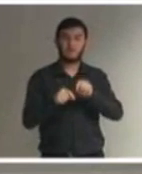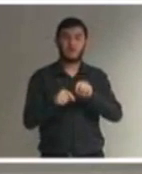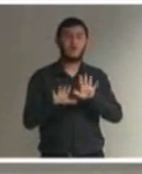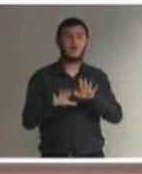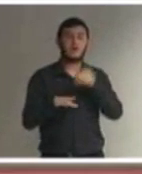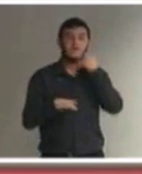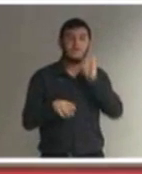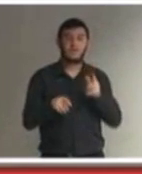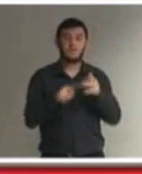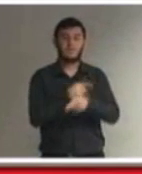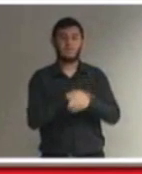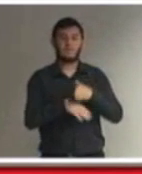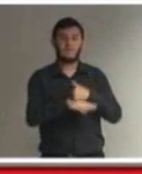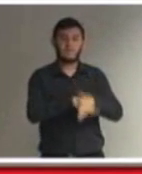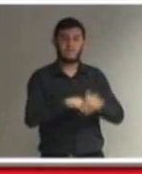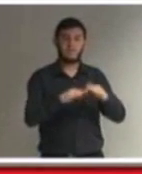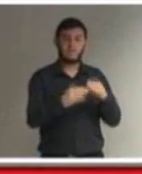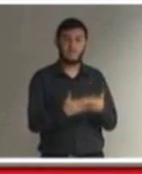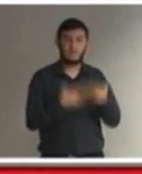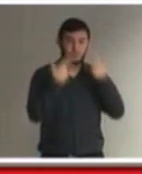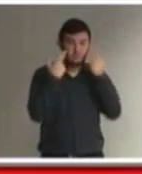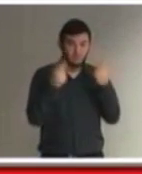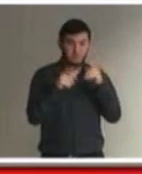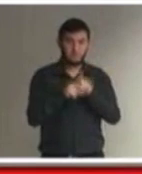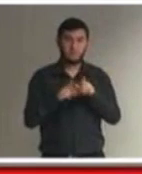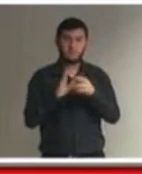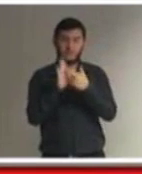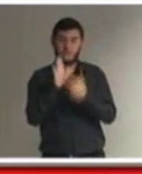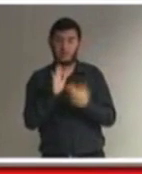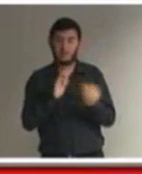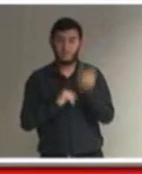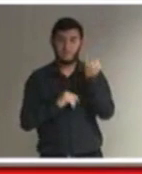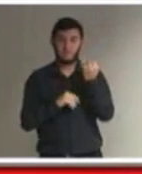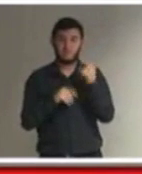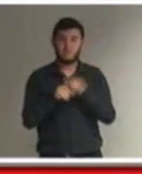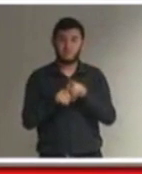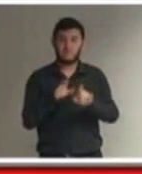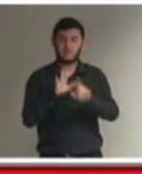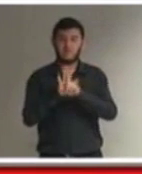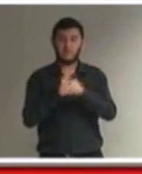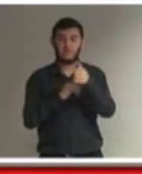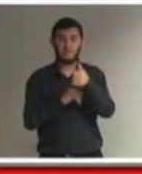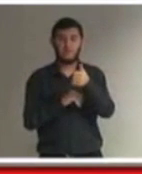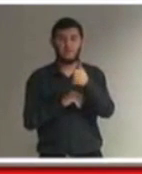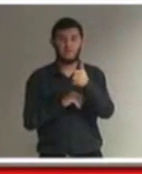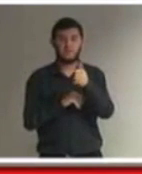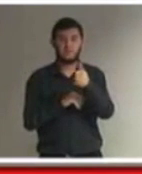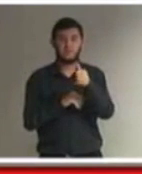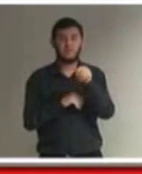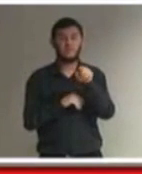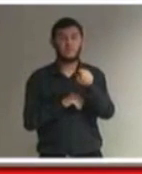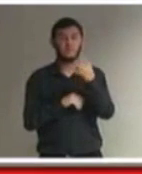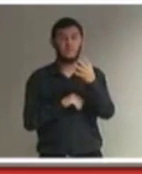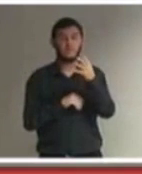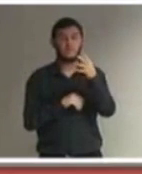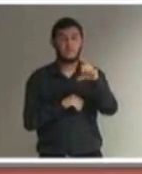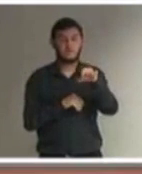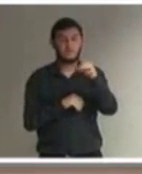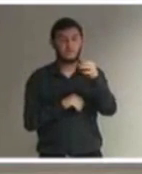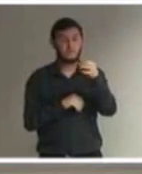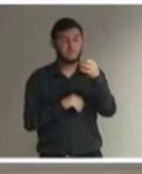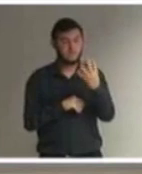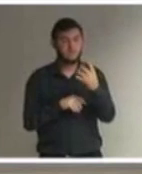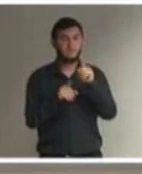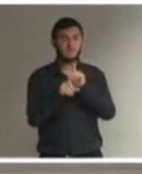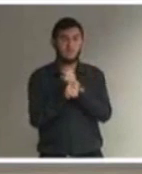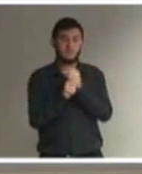Outras normas que acho que valem a pena ser citadas são a Lei 11.494, de 2007, que é a lei que